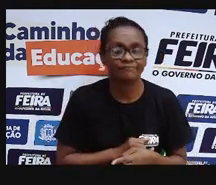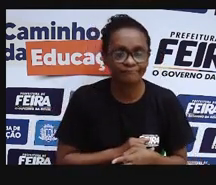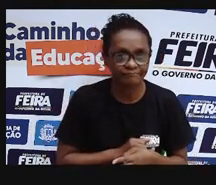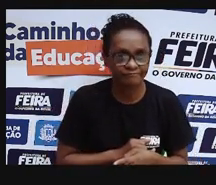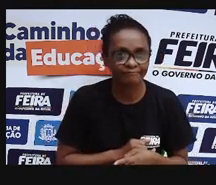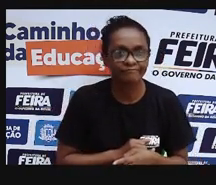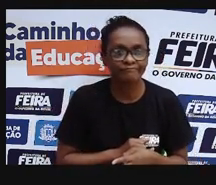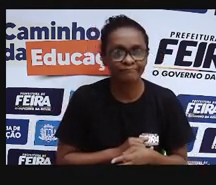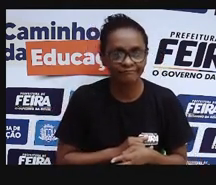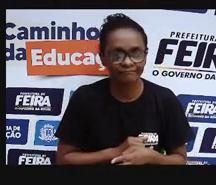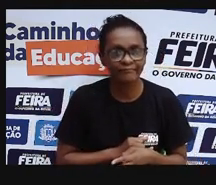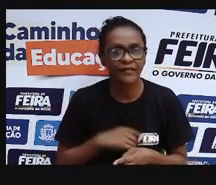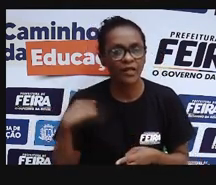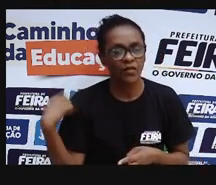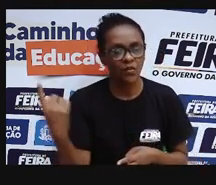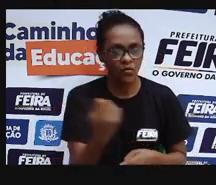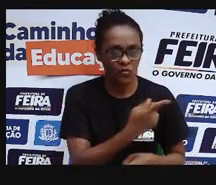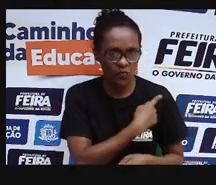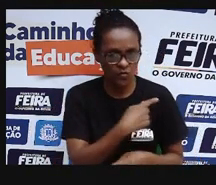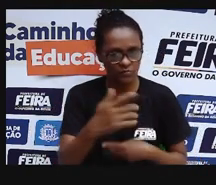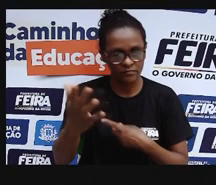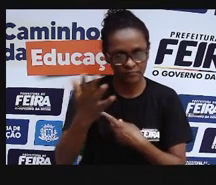proteção contra a COVID-19.